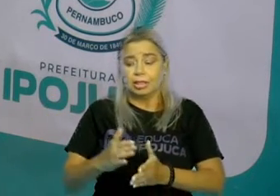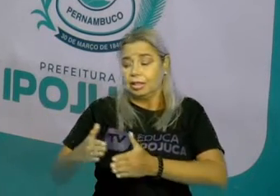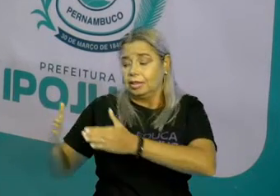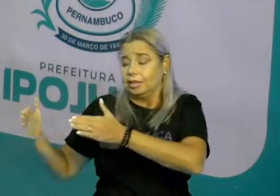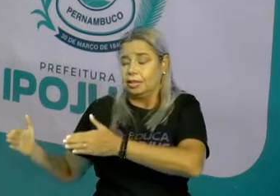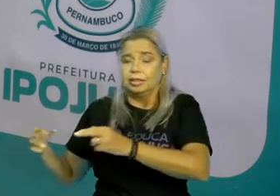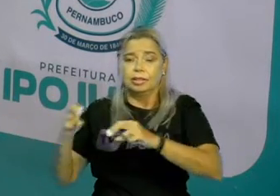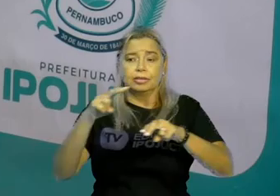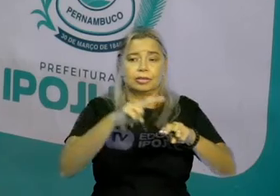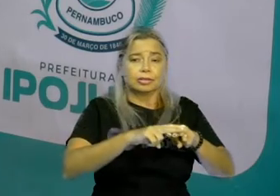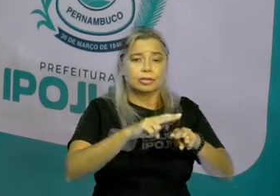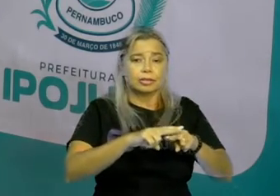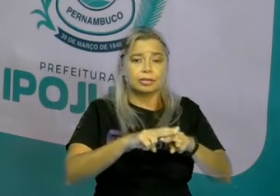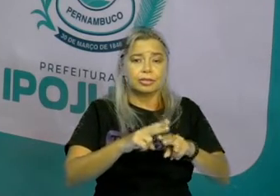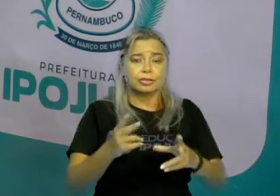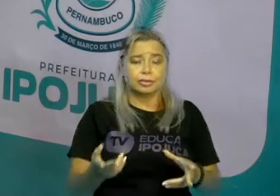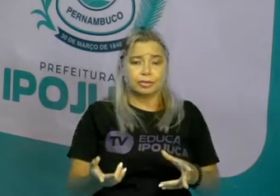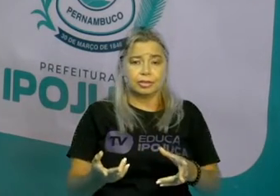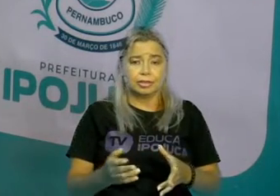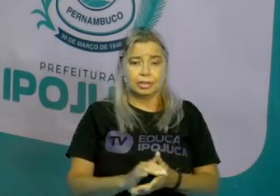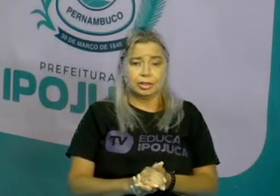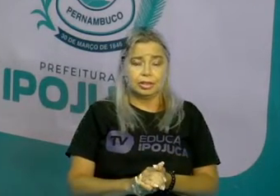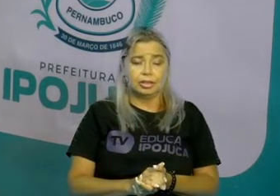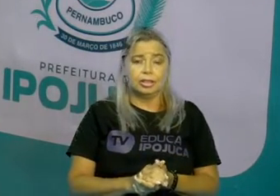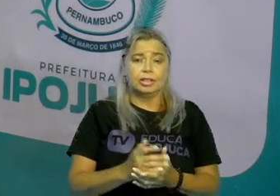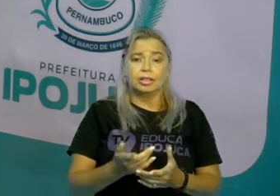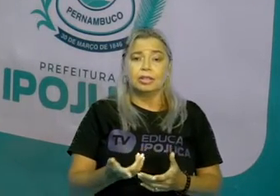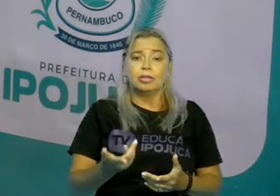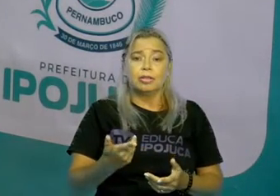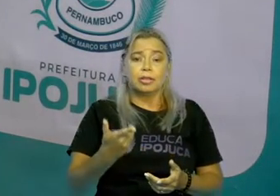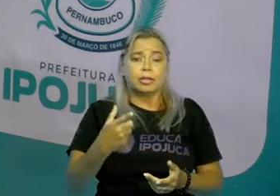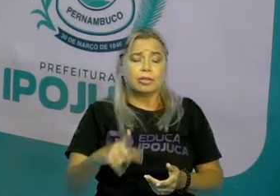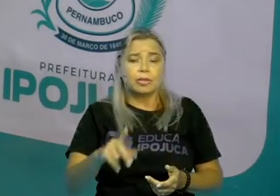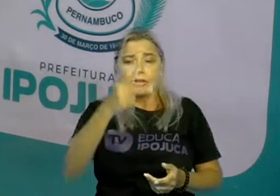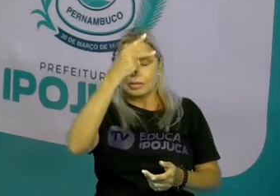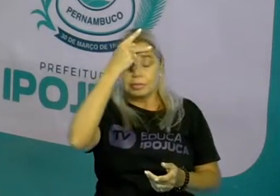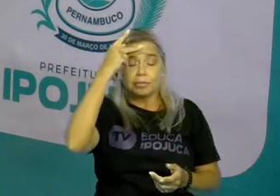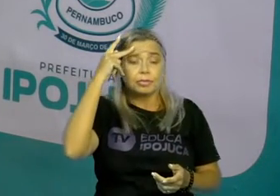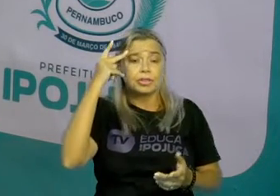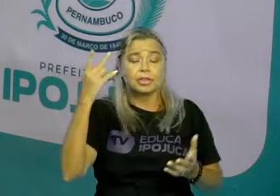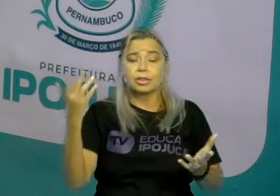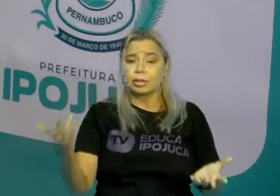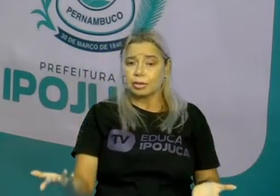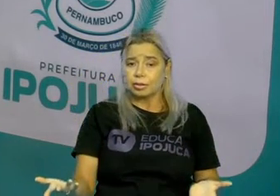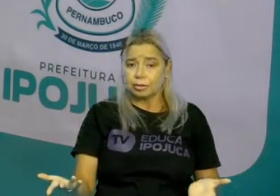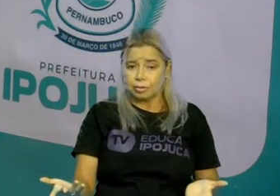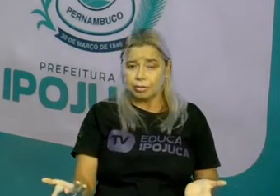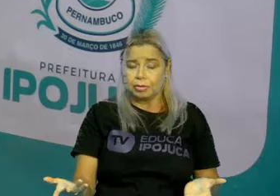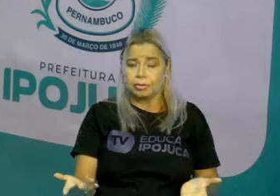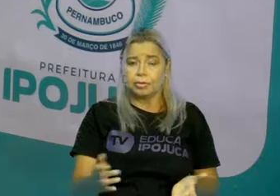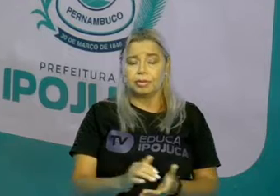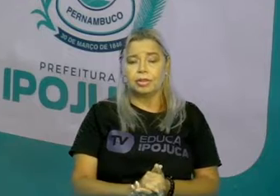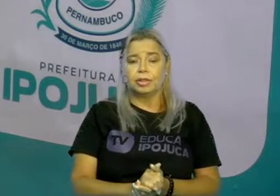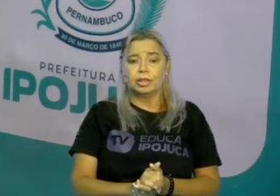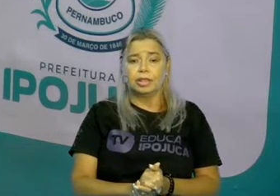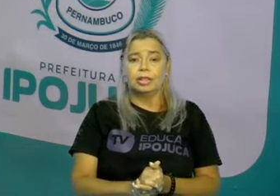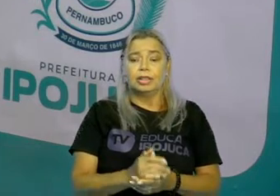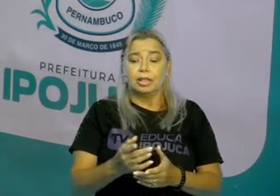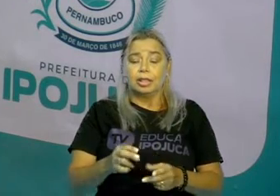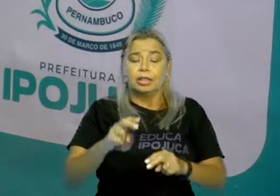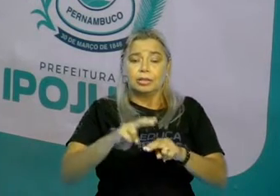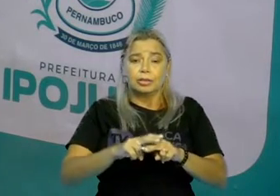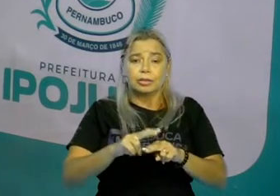sofá não é a minha direita. Se eu estivesse de frente, seria a minha esquerda.